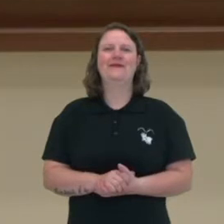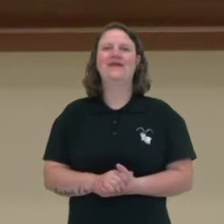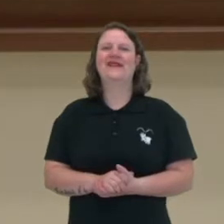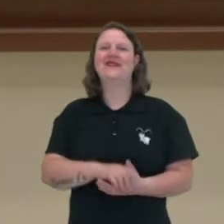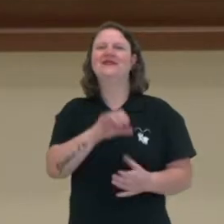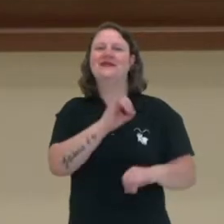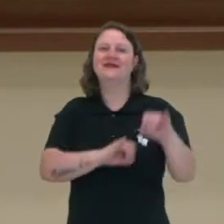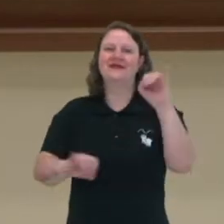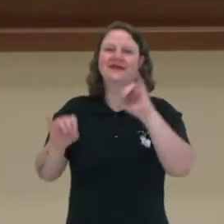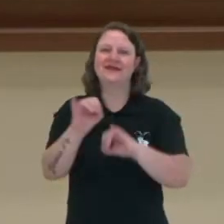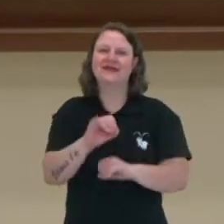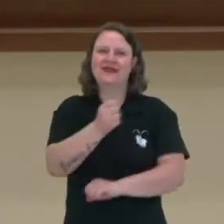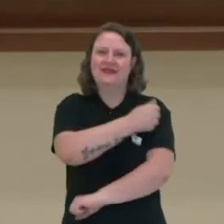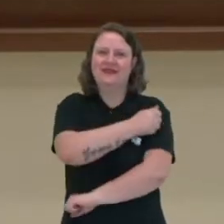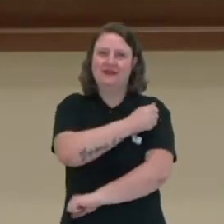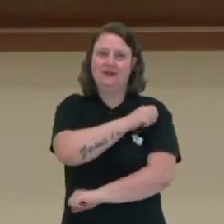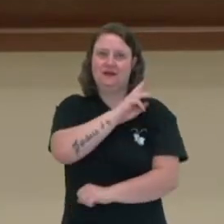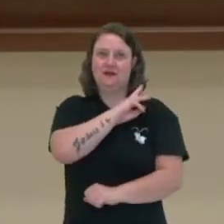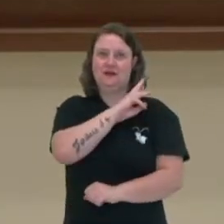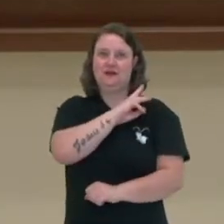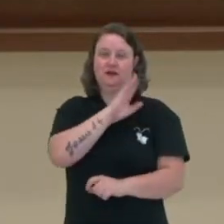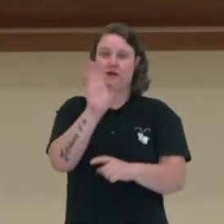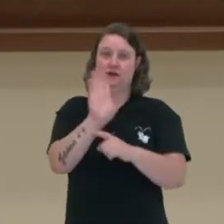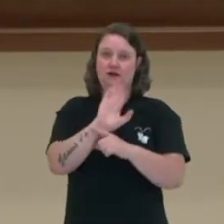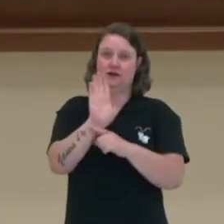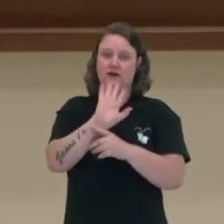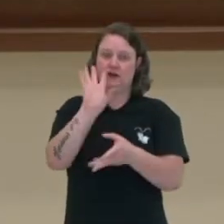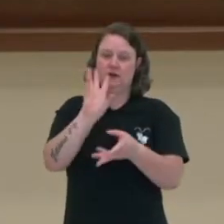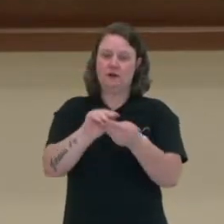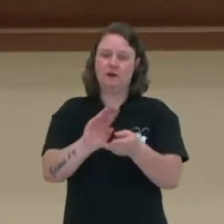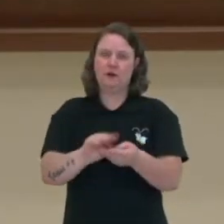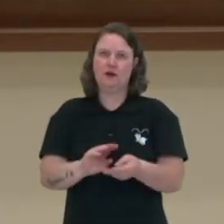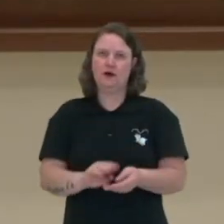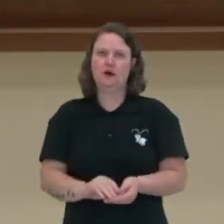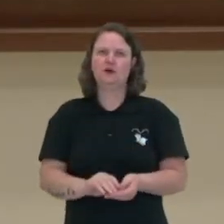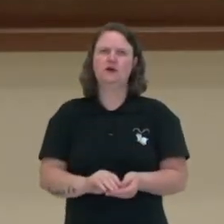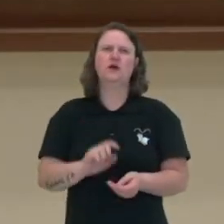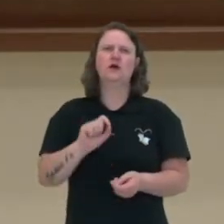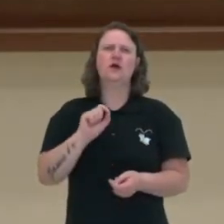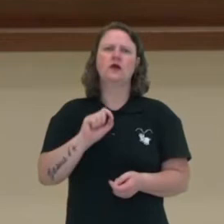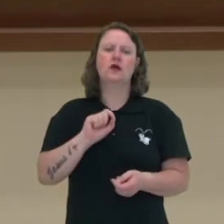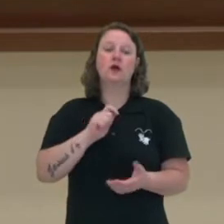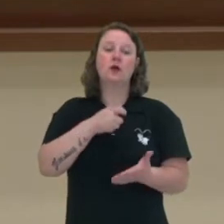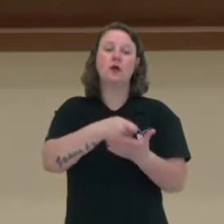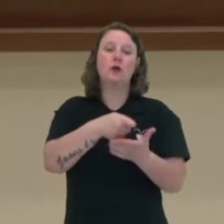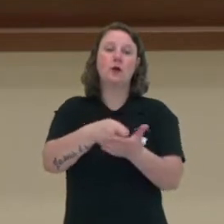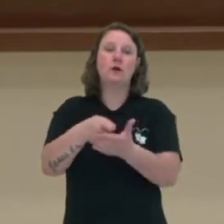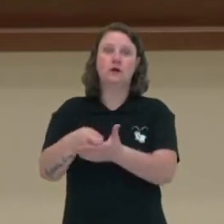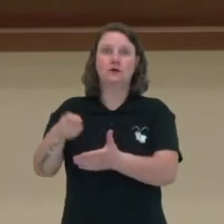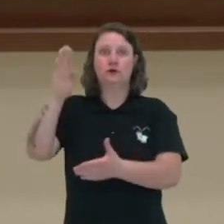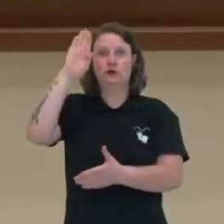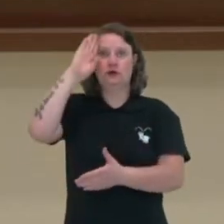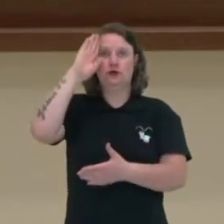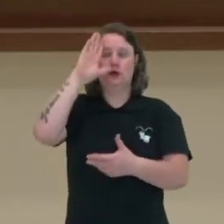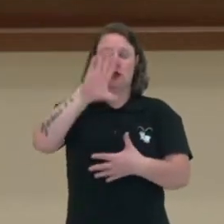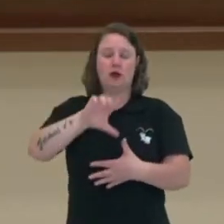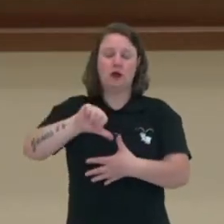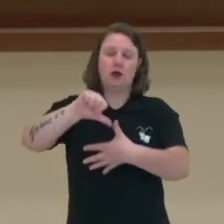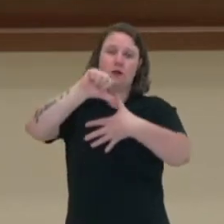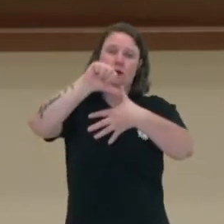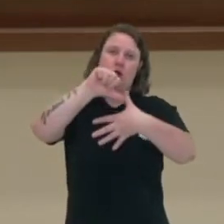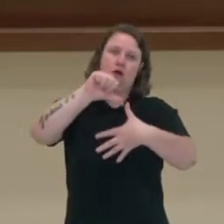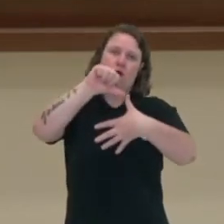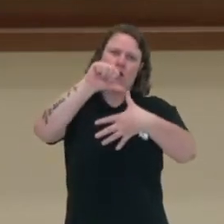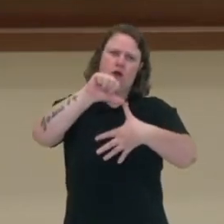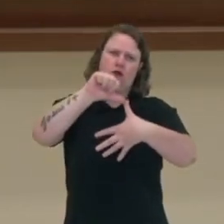Olá estudantes da terceira série, nesse vídeo vamos falar sobre a implementação das ditaduras militares na América do Sul. Para que